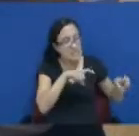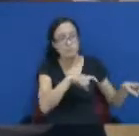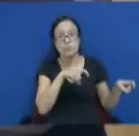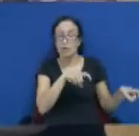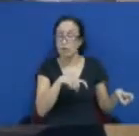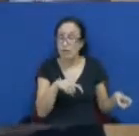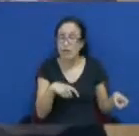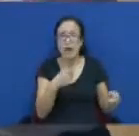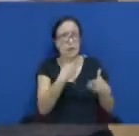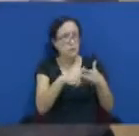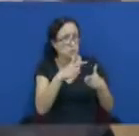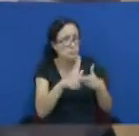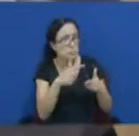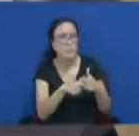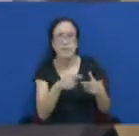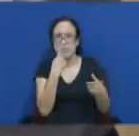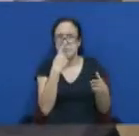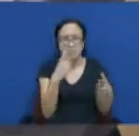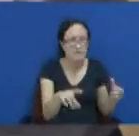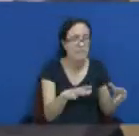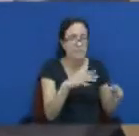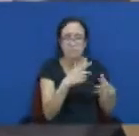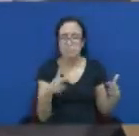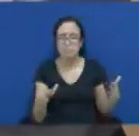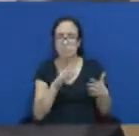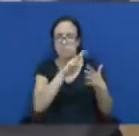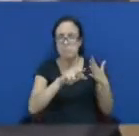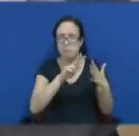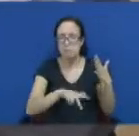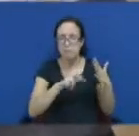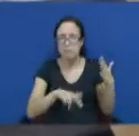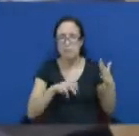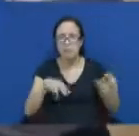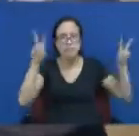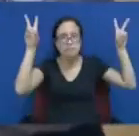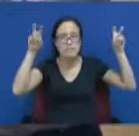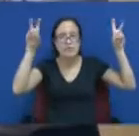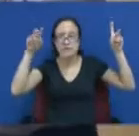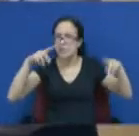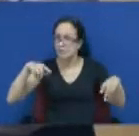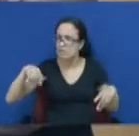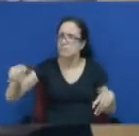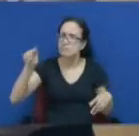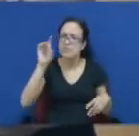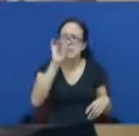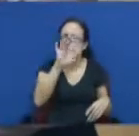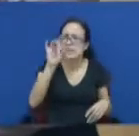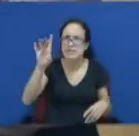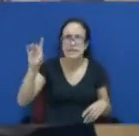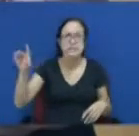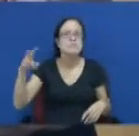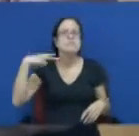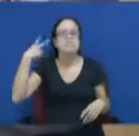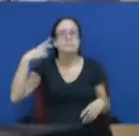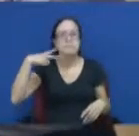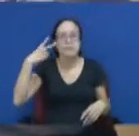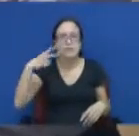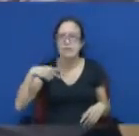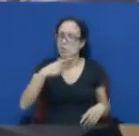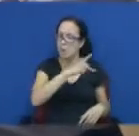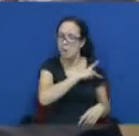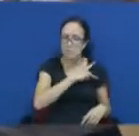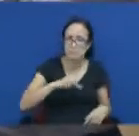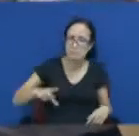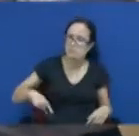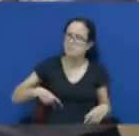há claramente percebido o interesse em cada homem, em cada mulher presente nessa casa, presente nessa